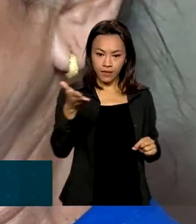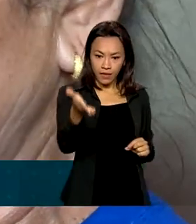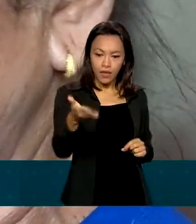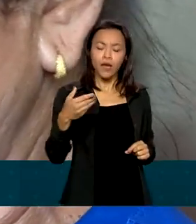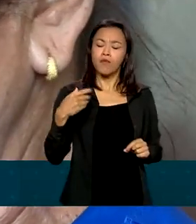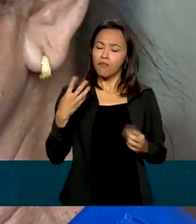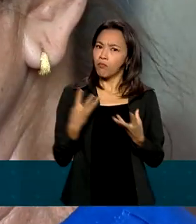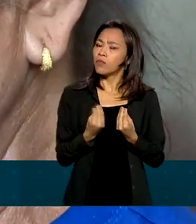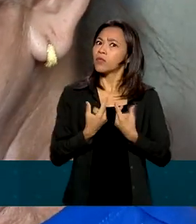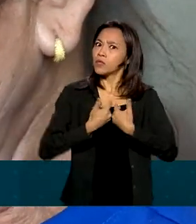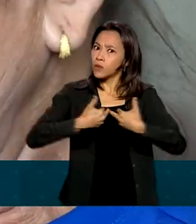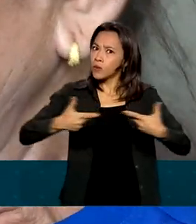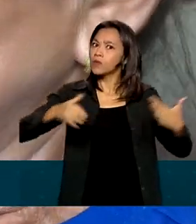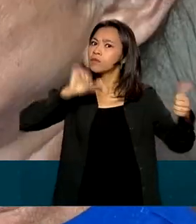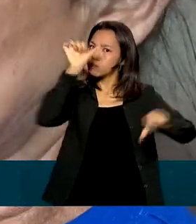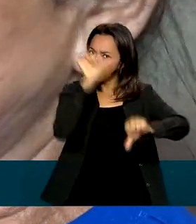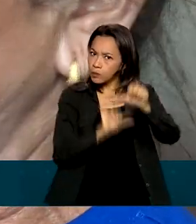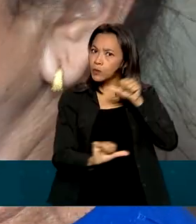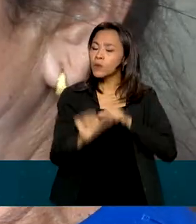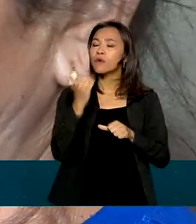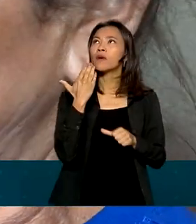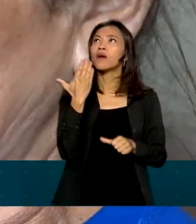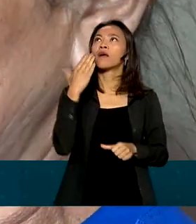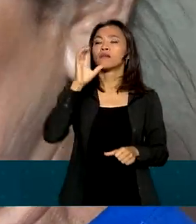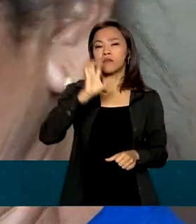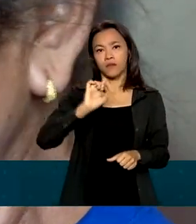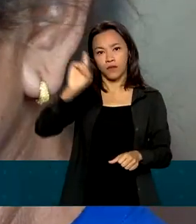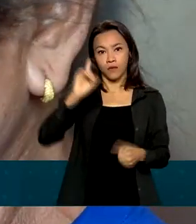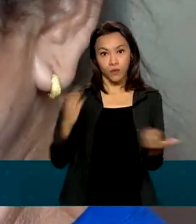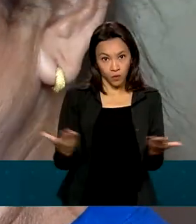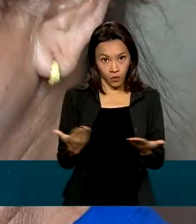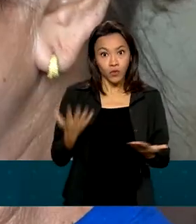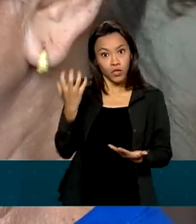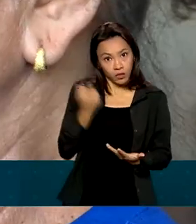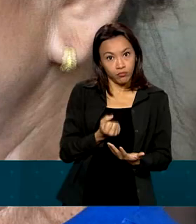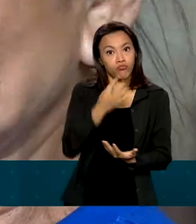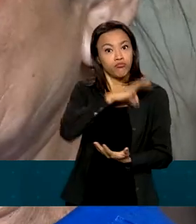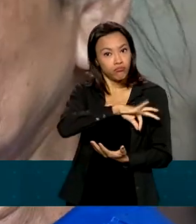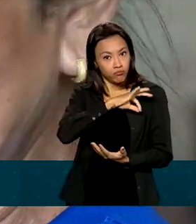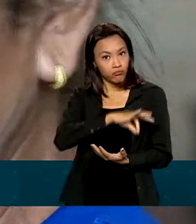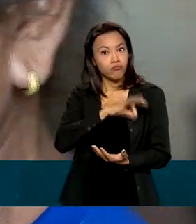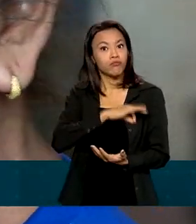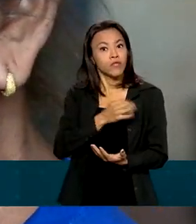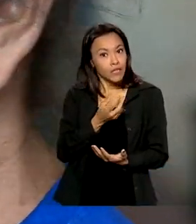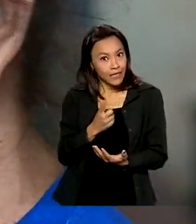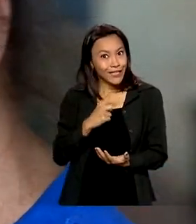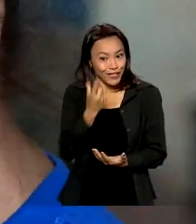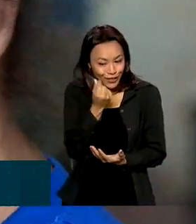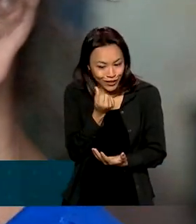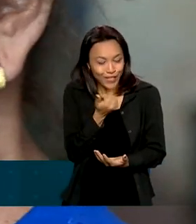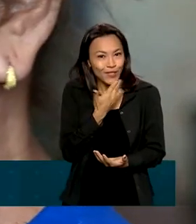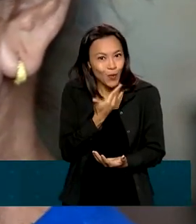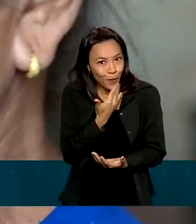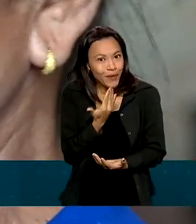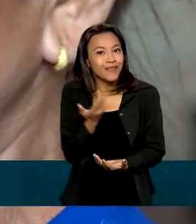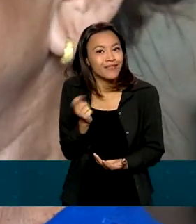graças a Deus. Hoje nós ganhamos bem mais e melhor. Está sobrando um dinheirinho, sim.